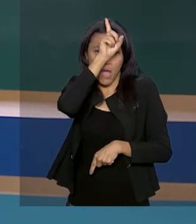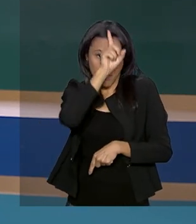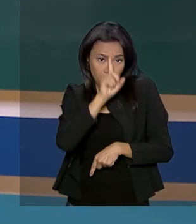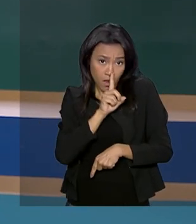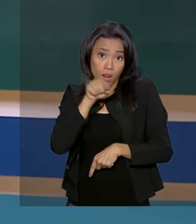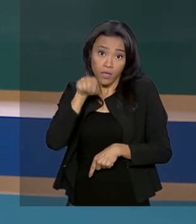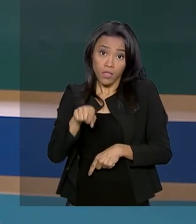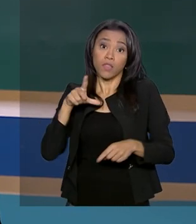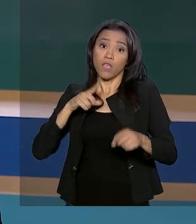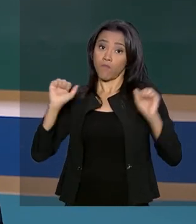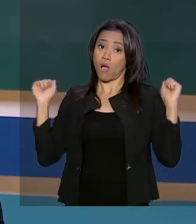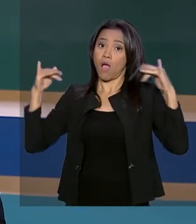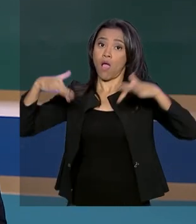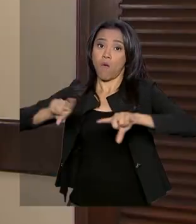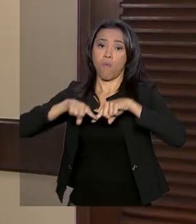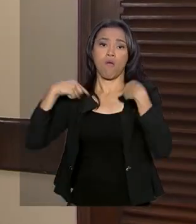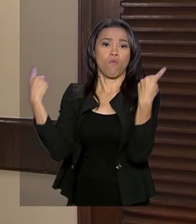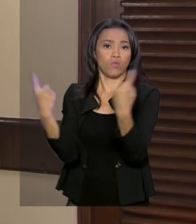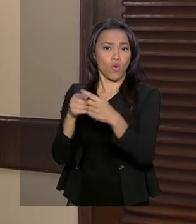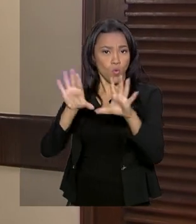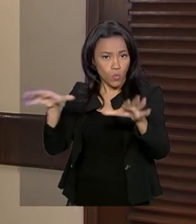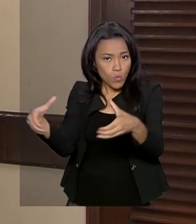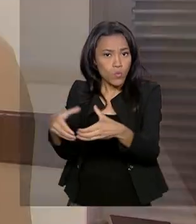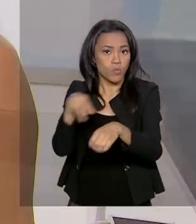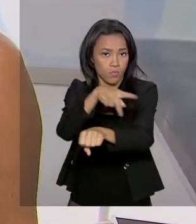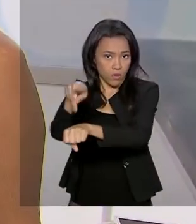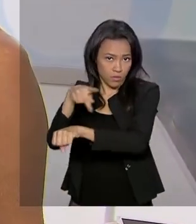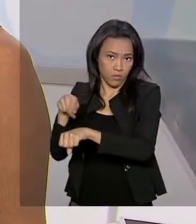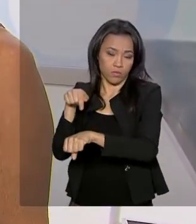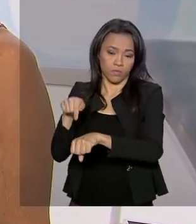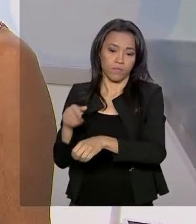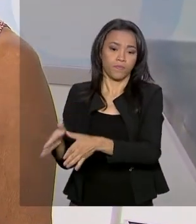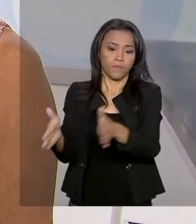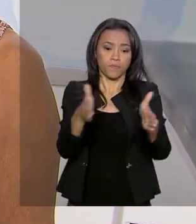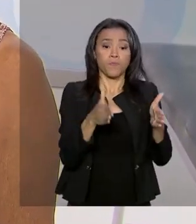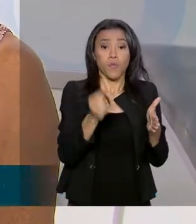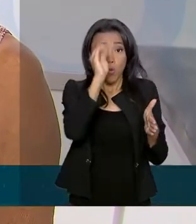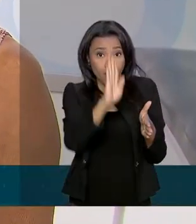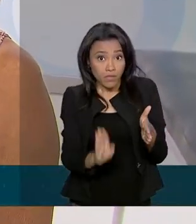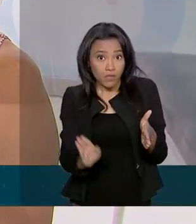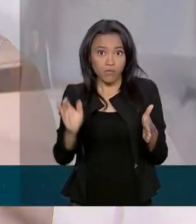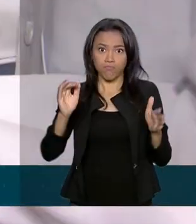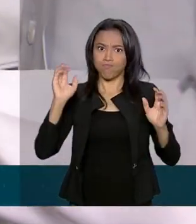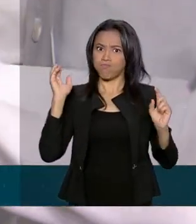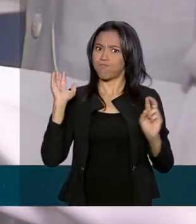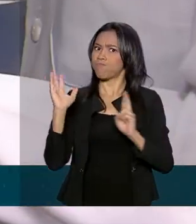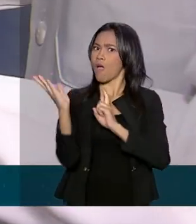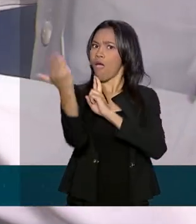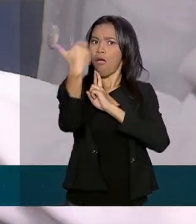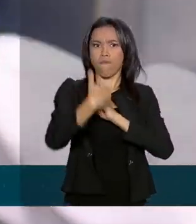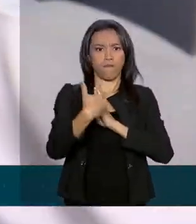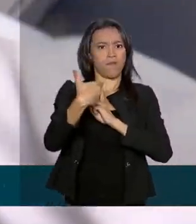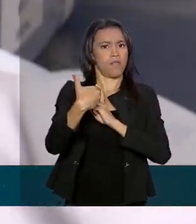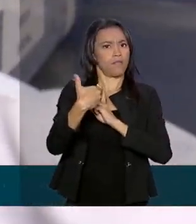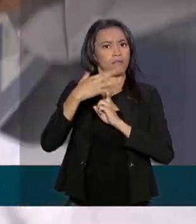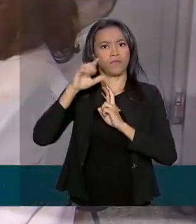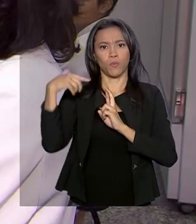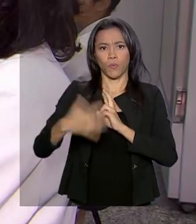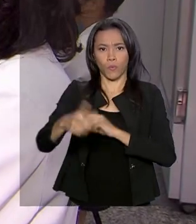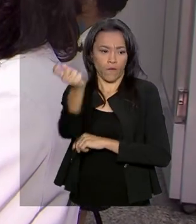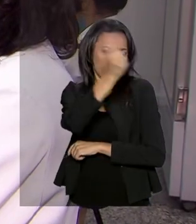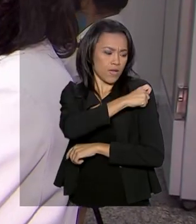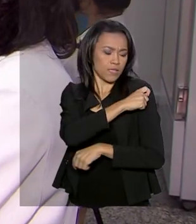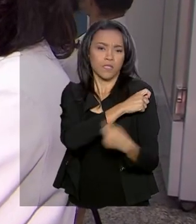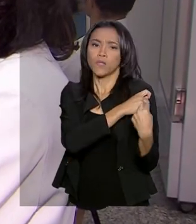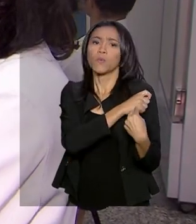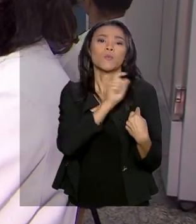países em desenvolvimento. O Brasil tem se destacado. É o maior produtor de uma vacina para proteger de